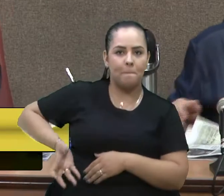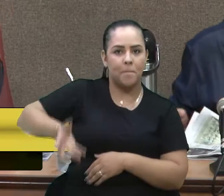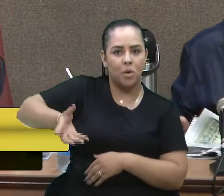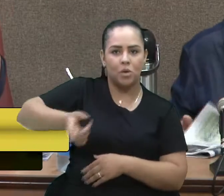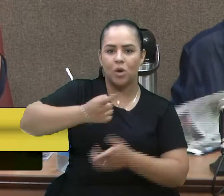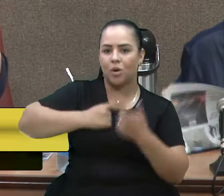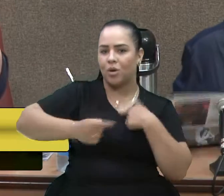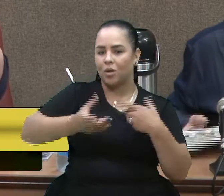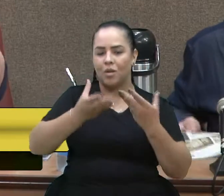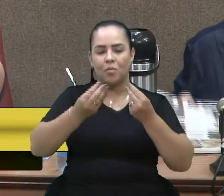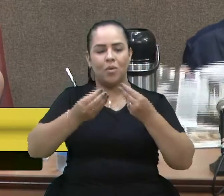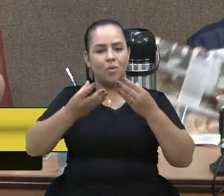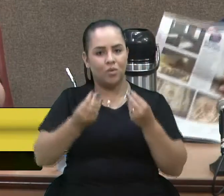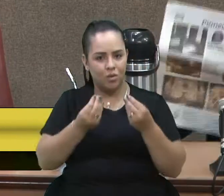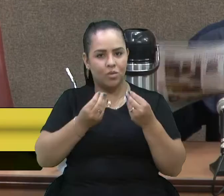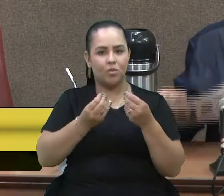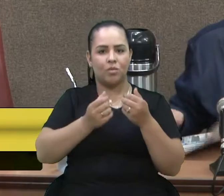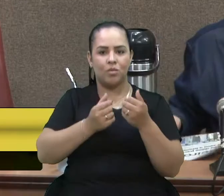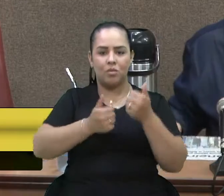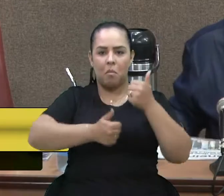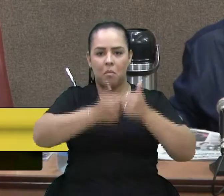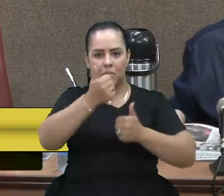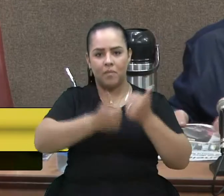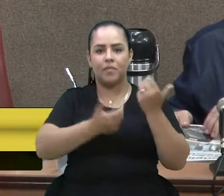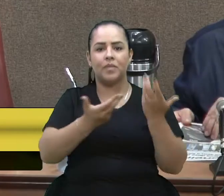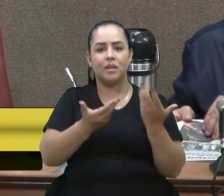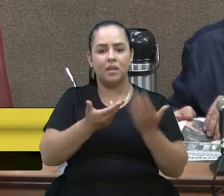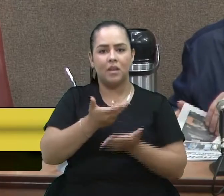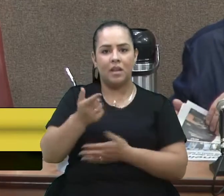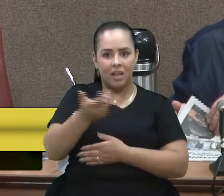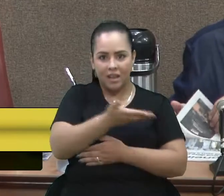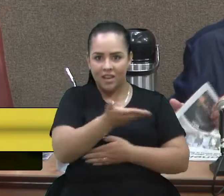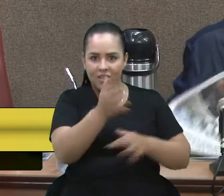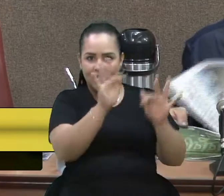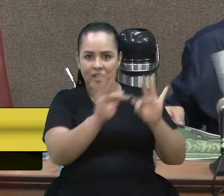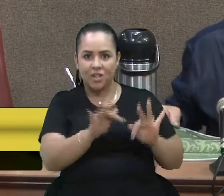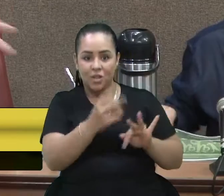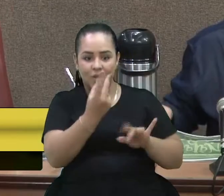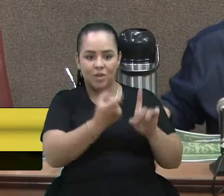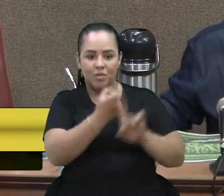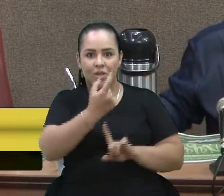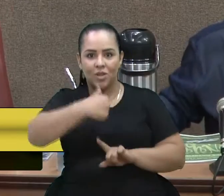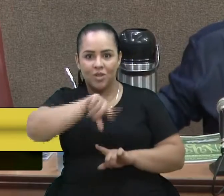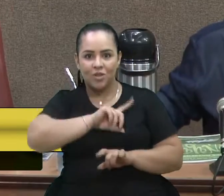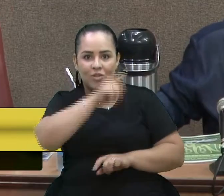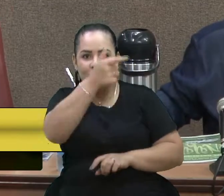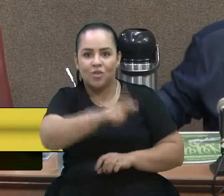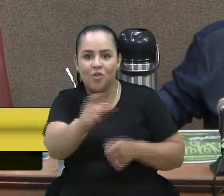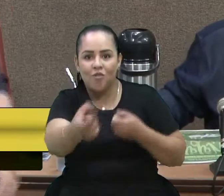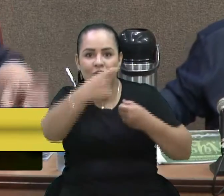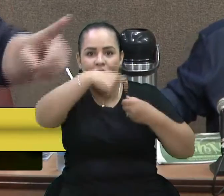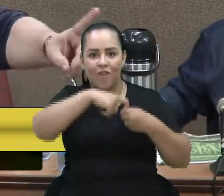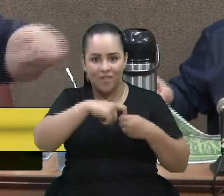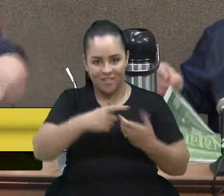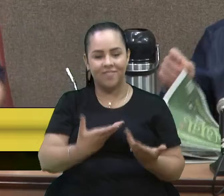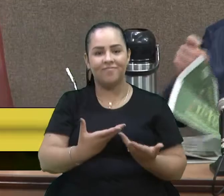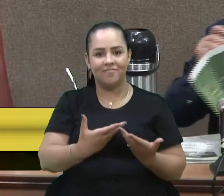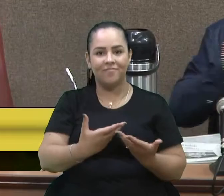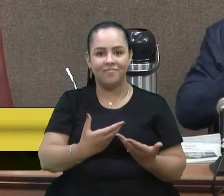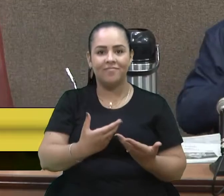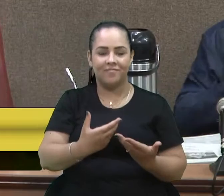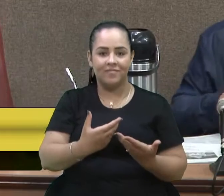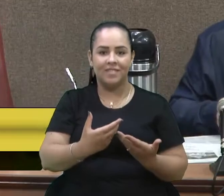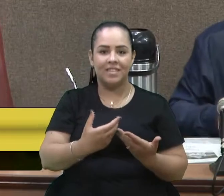esporte. Eles estavam felizes e dizendo, vá, daqui dois meses a gente está de volta aqui para disputar. E girou,